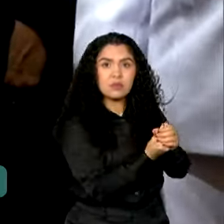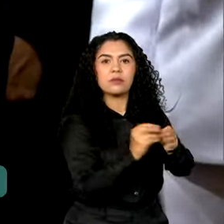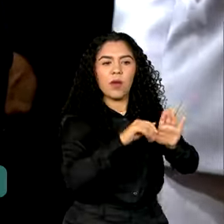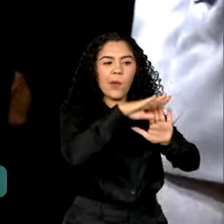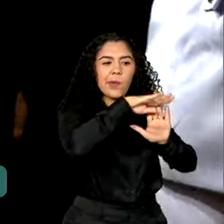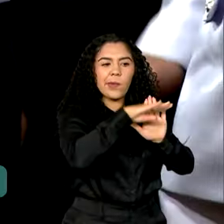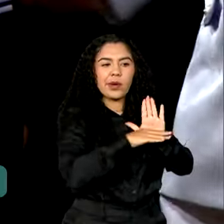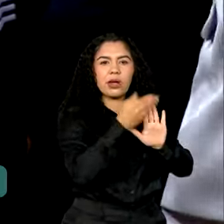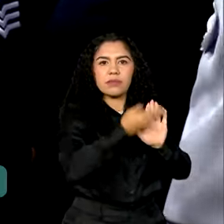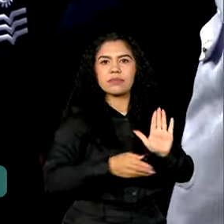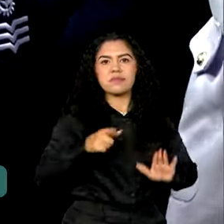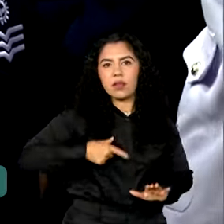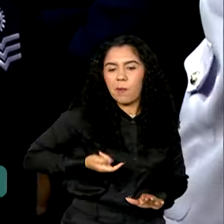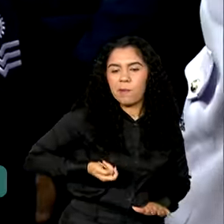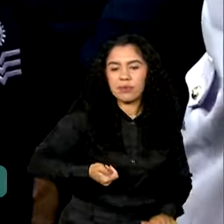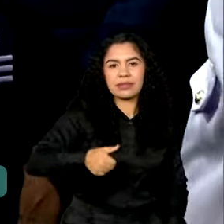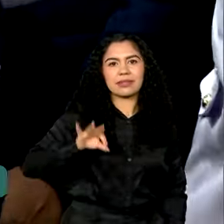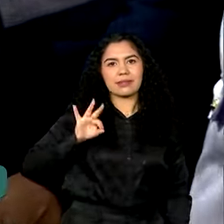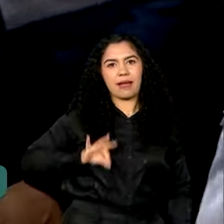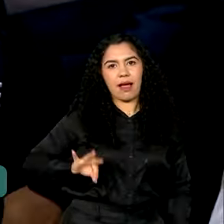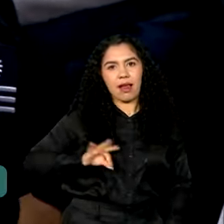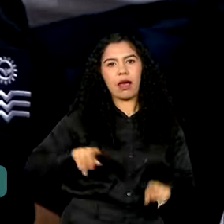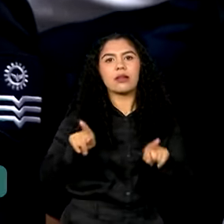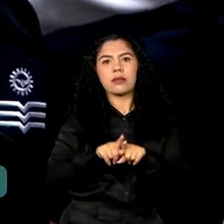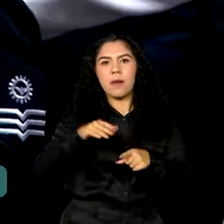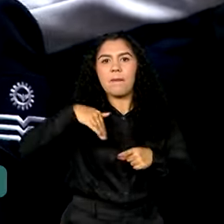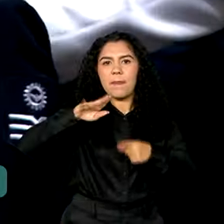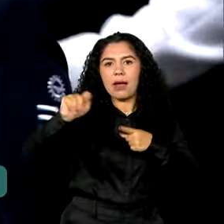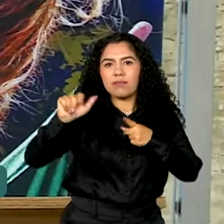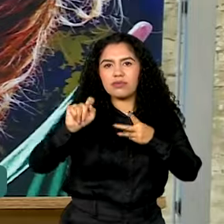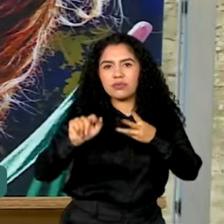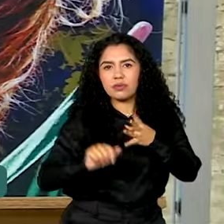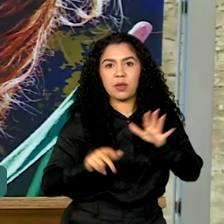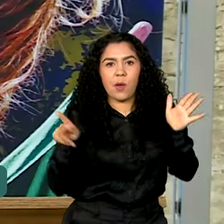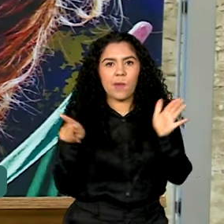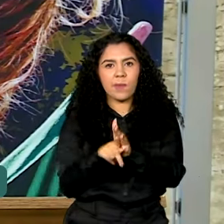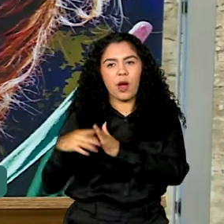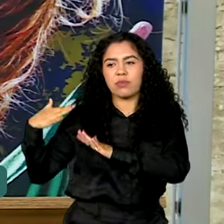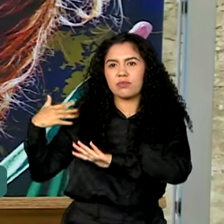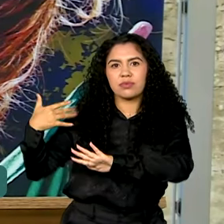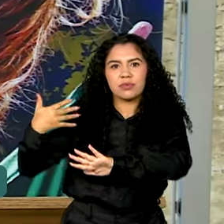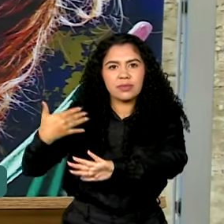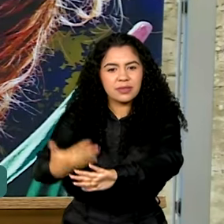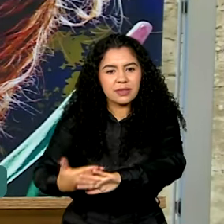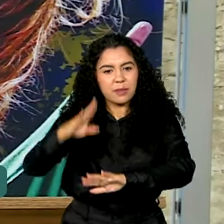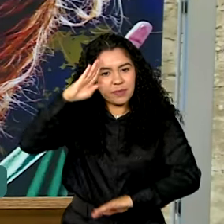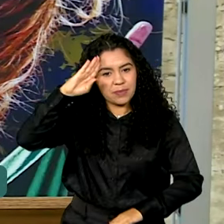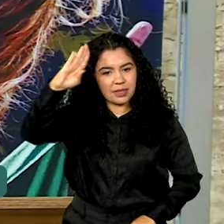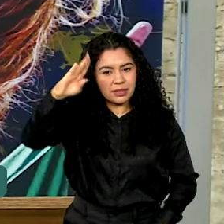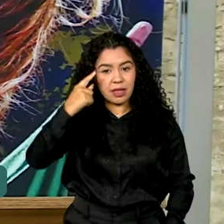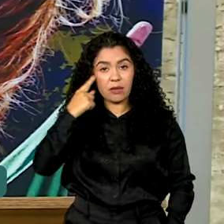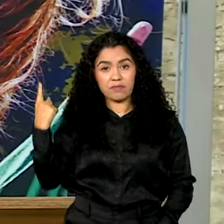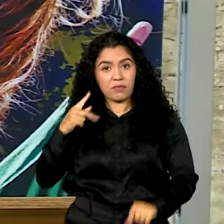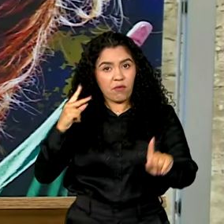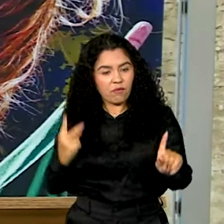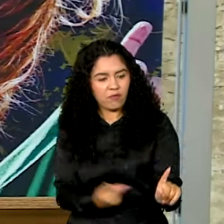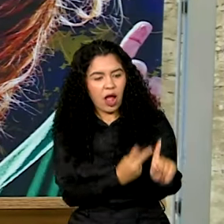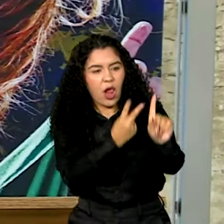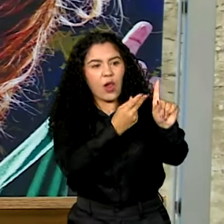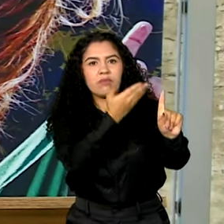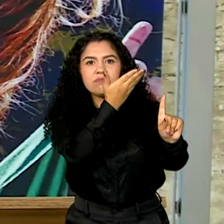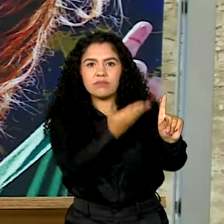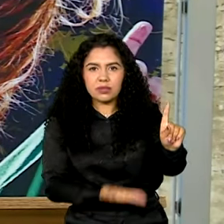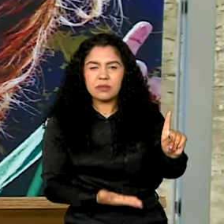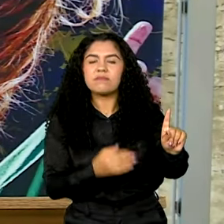recebem o salário e todos os benefícios da carreira militar. Reconhecemos o valor do atleta militar. Verificamos a